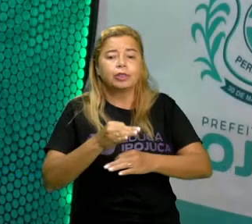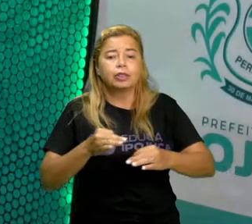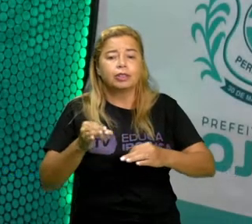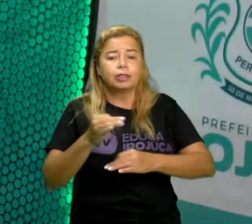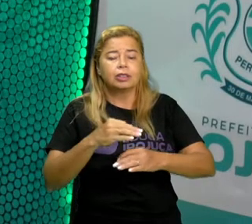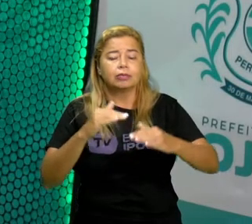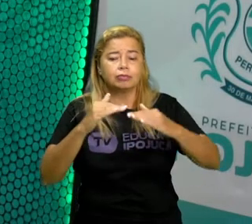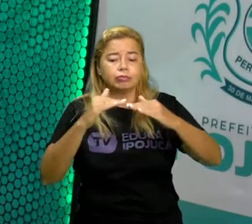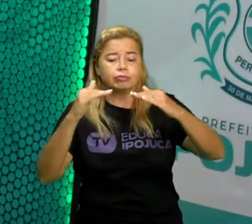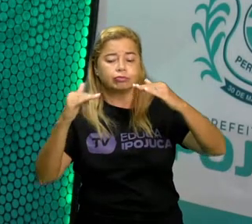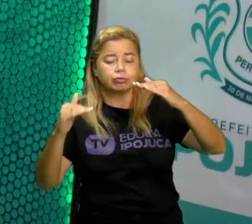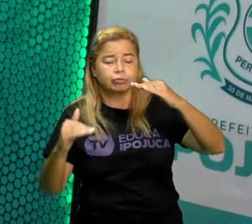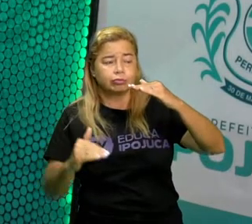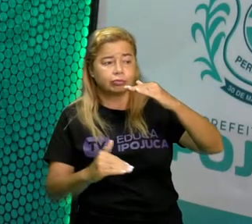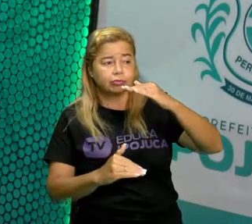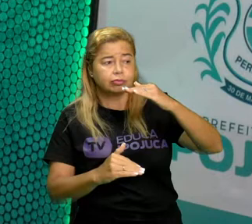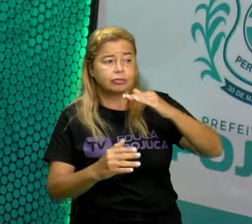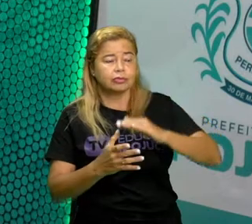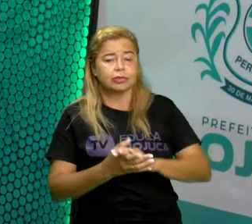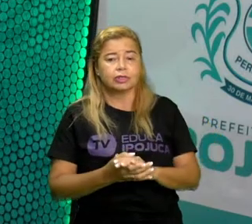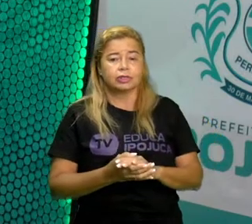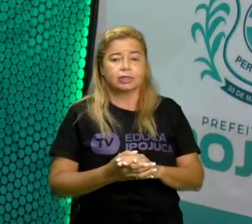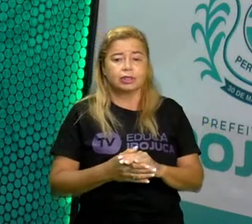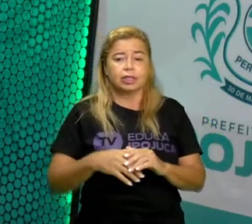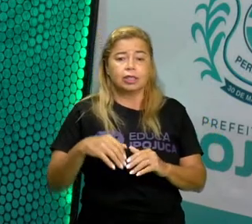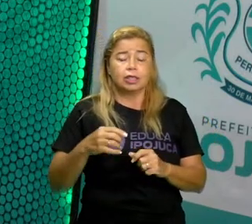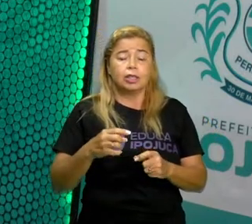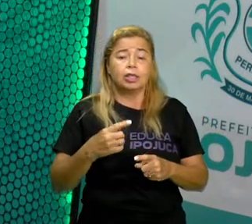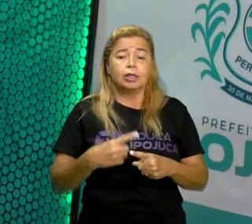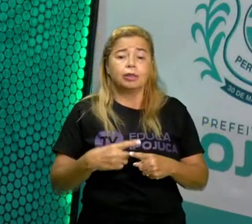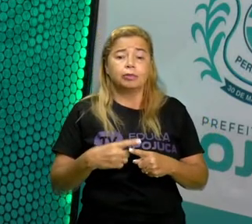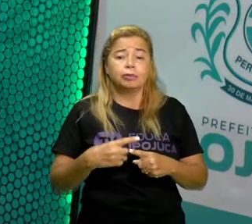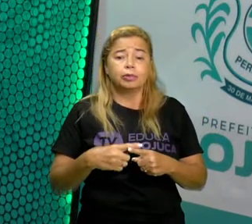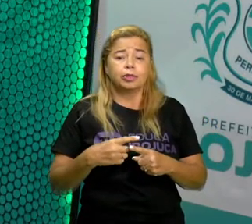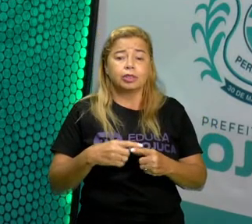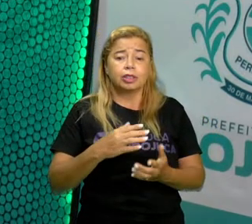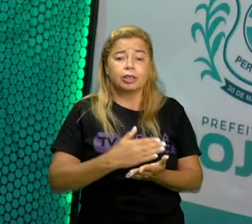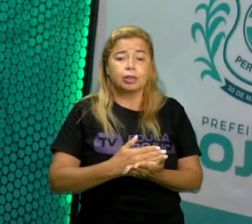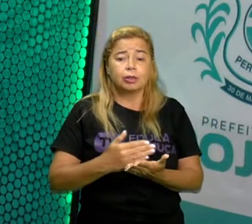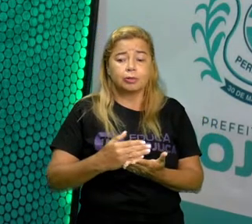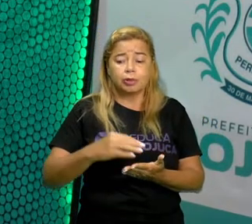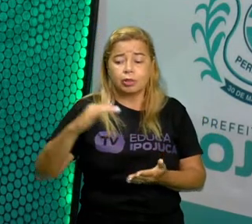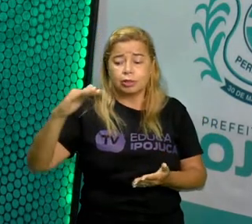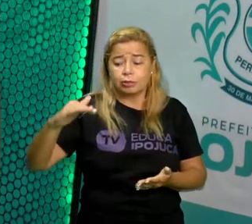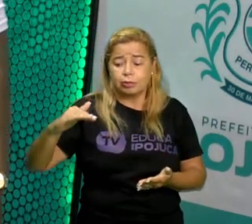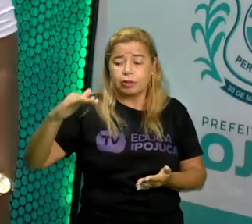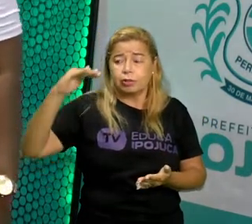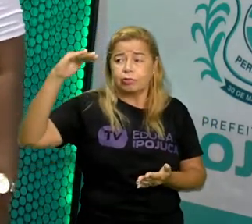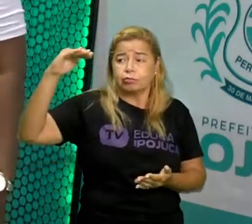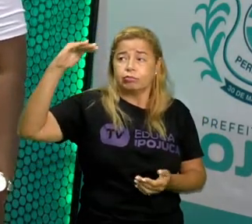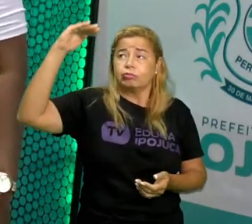decrescente. Analisando a altura de cada um dos personagens.